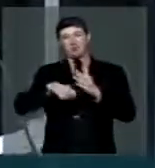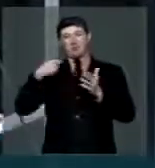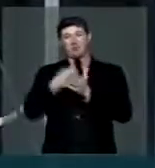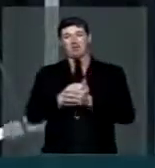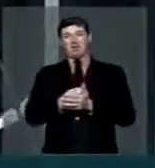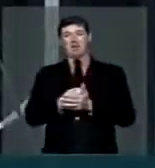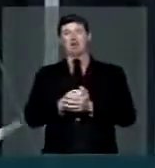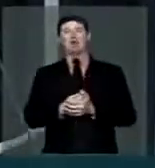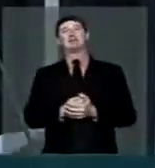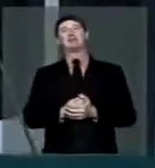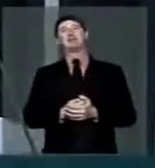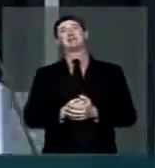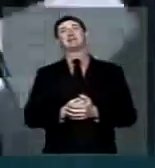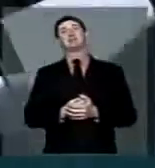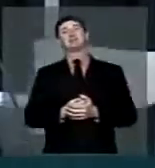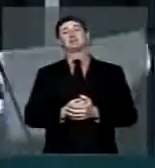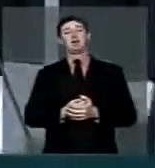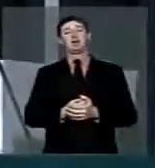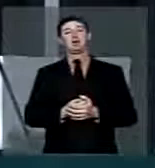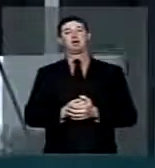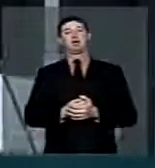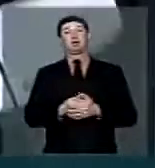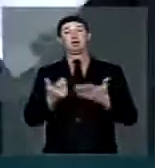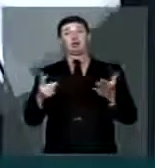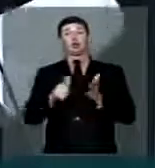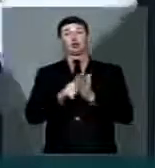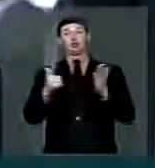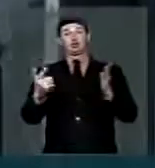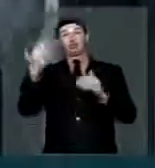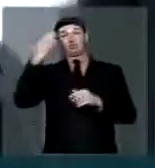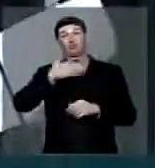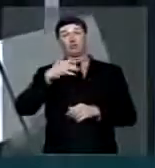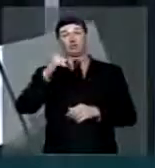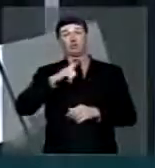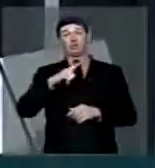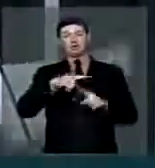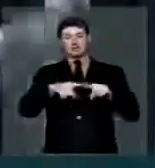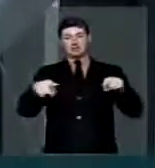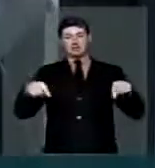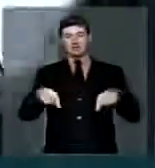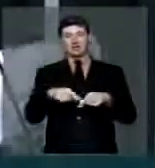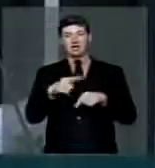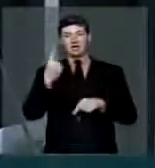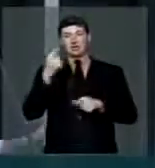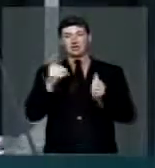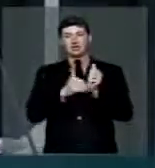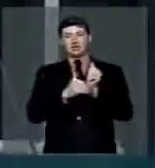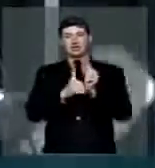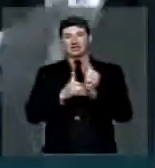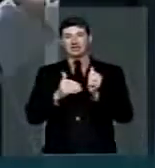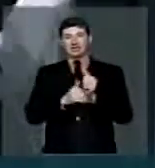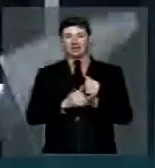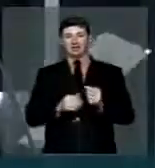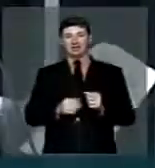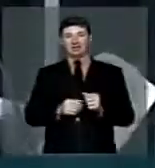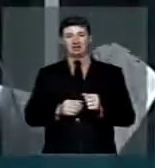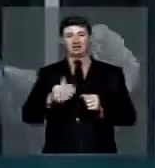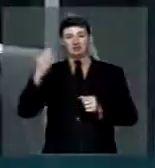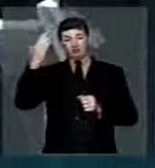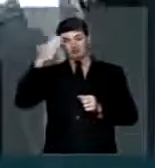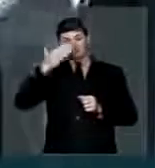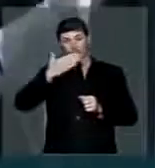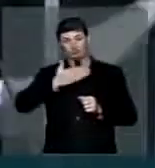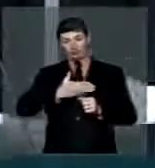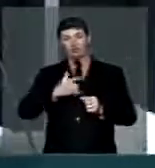está tendo que bancar. E a Folha de São Paulo revelou que tem uma sala secreta, onde constam